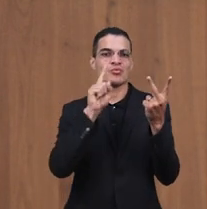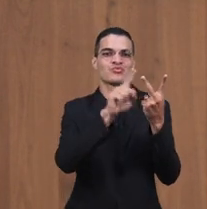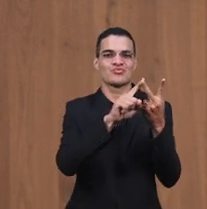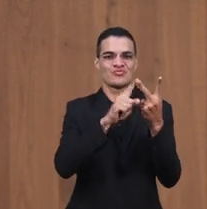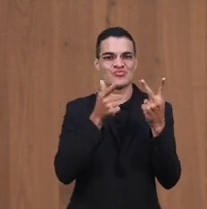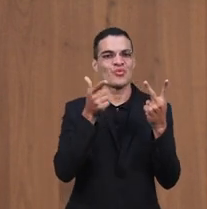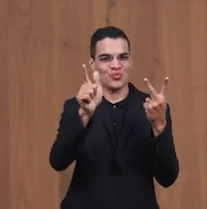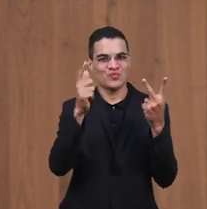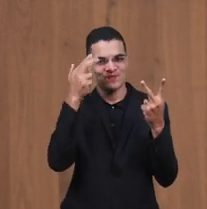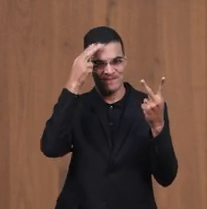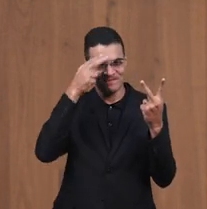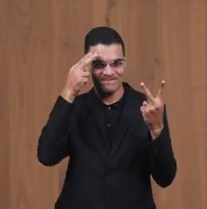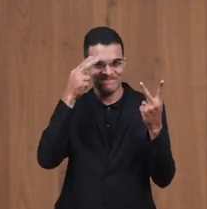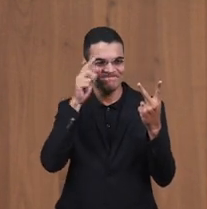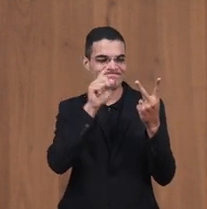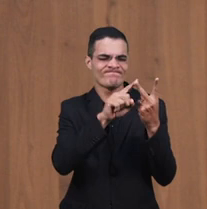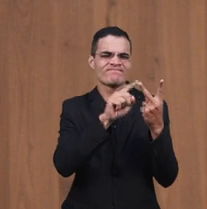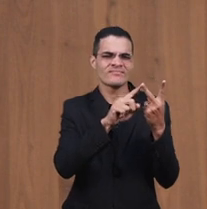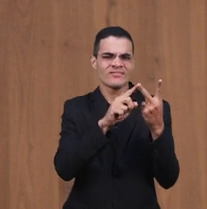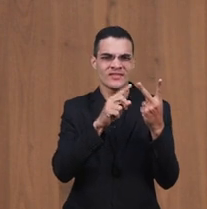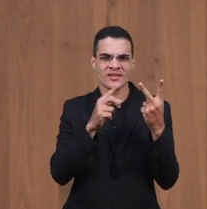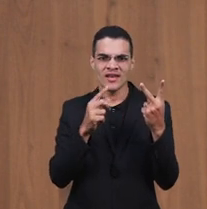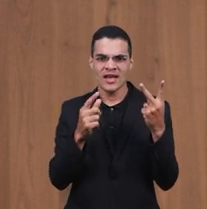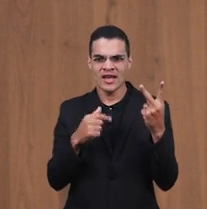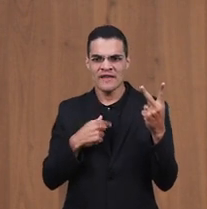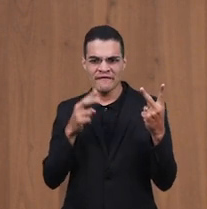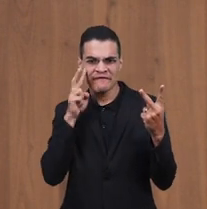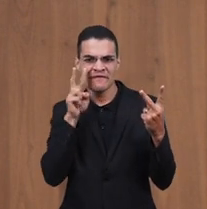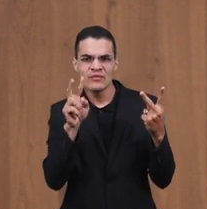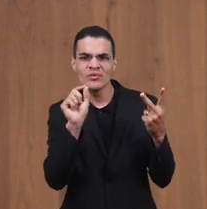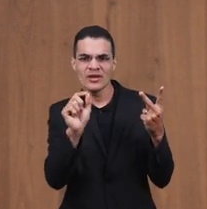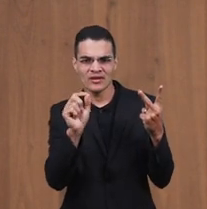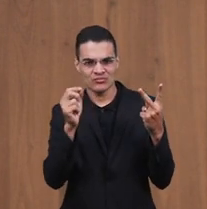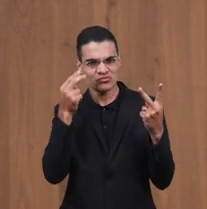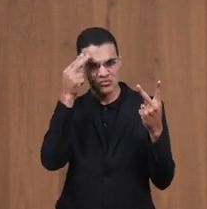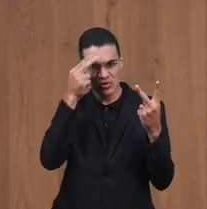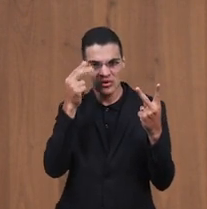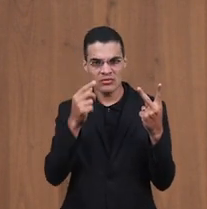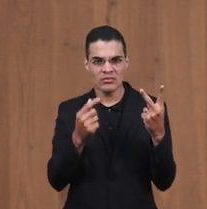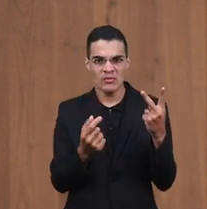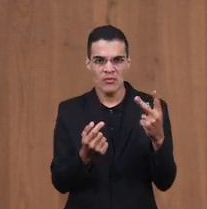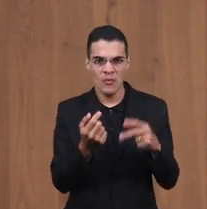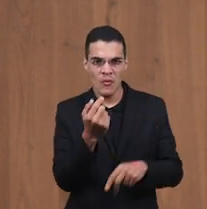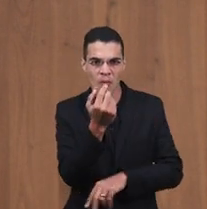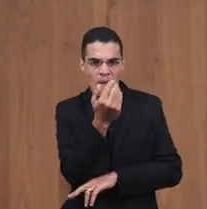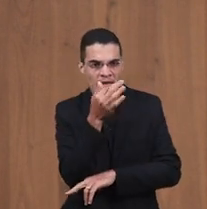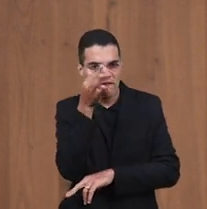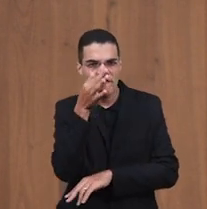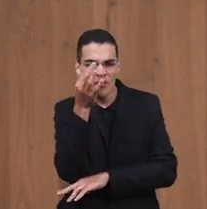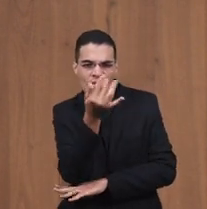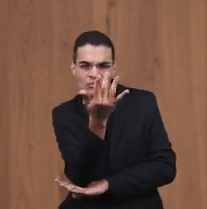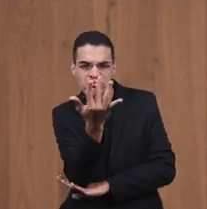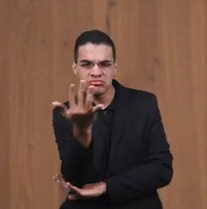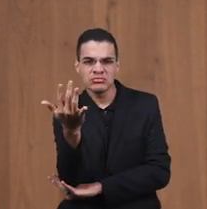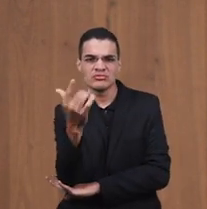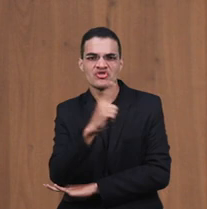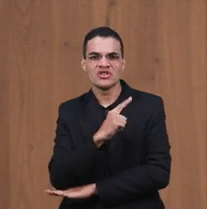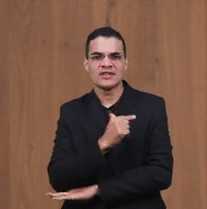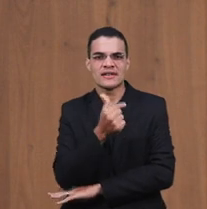sonho Ele sonhou Que de uma mesma planta Nasciam Sete ramos